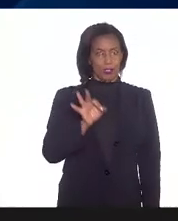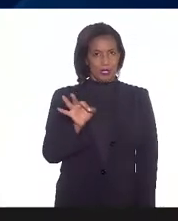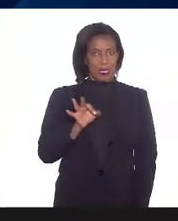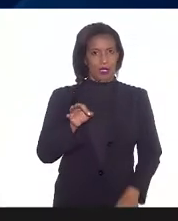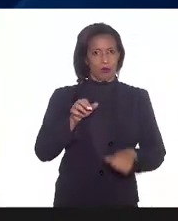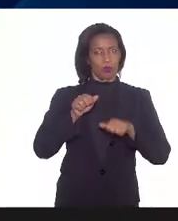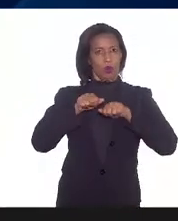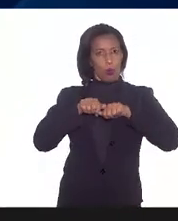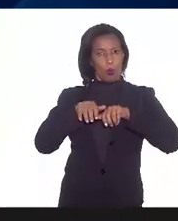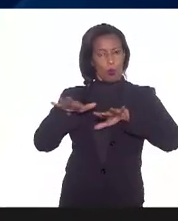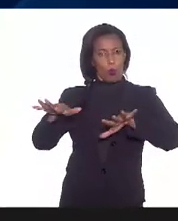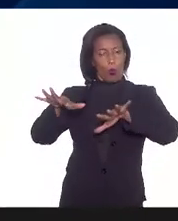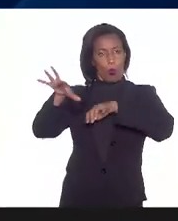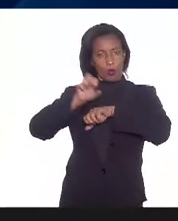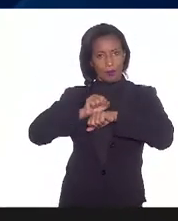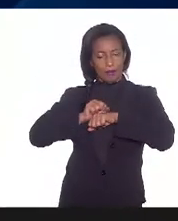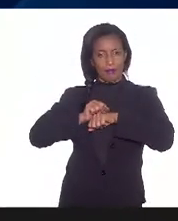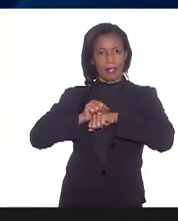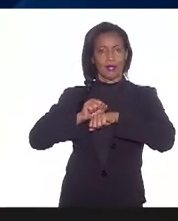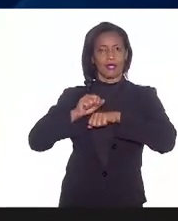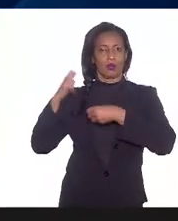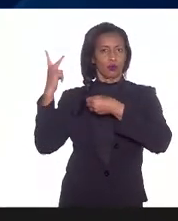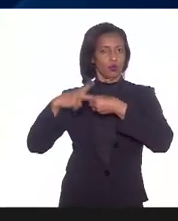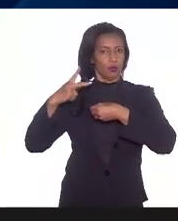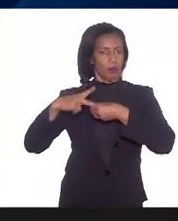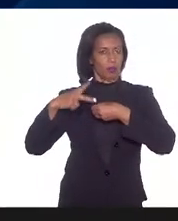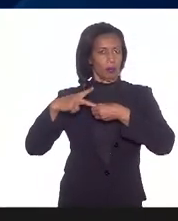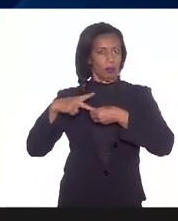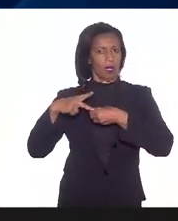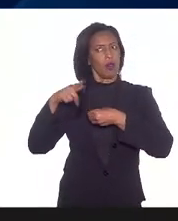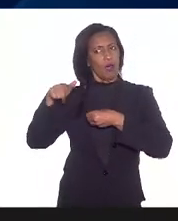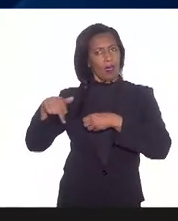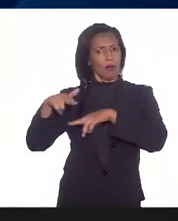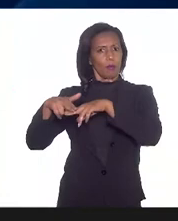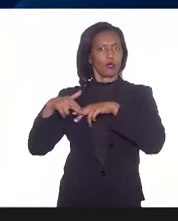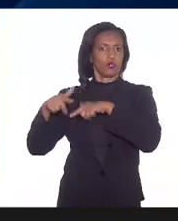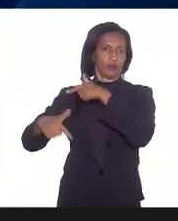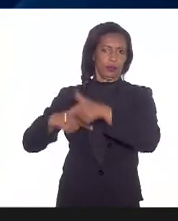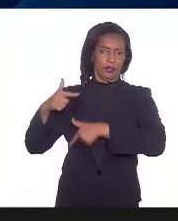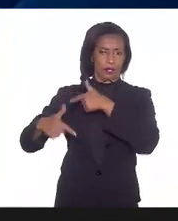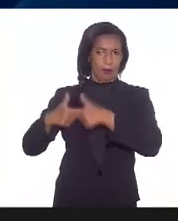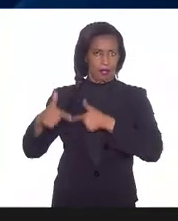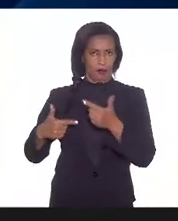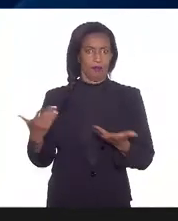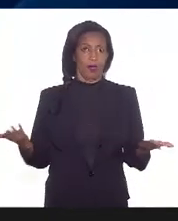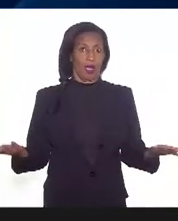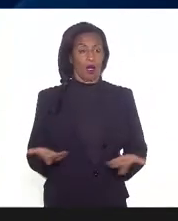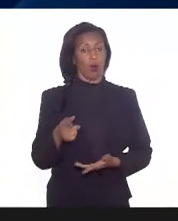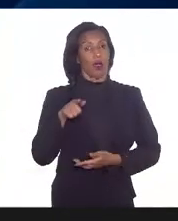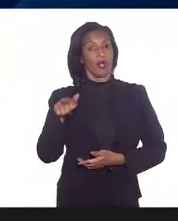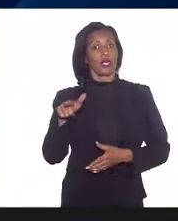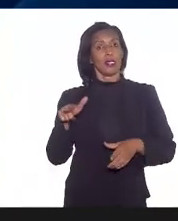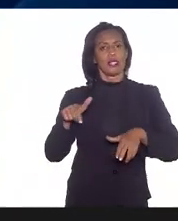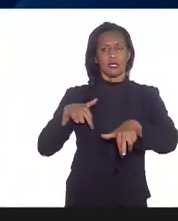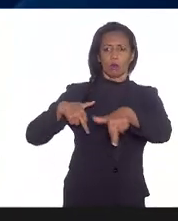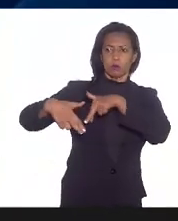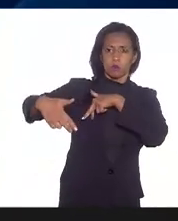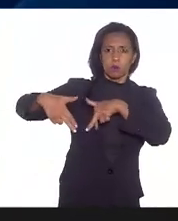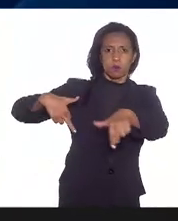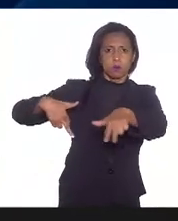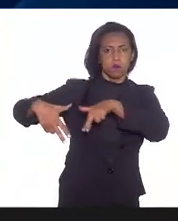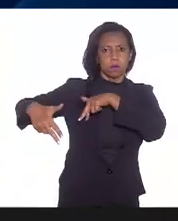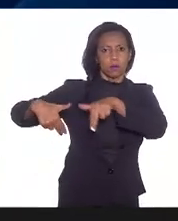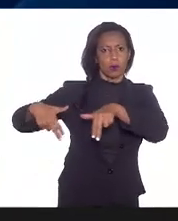então chegar agora no ponto que seria esses trabalhadores trabalhadores que tem uma grande circulação você